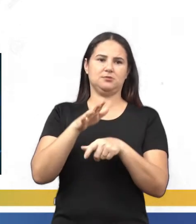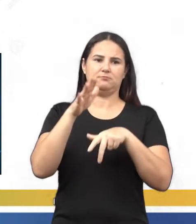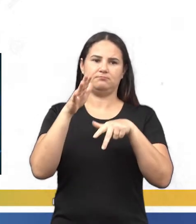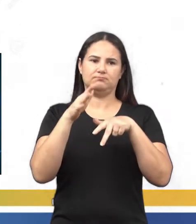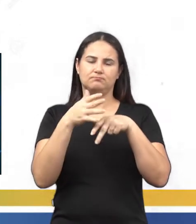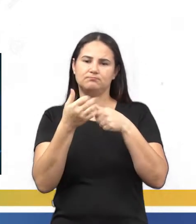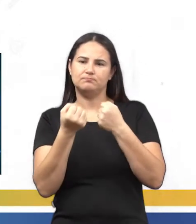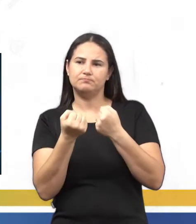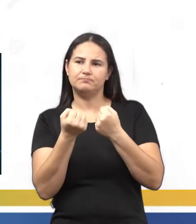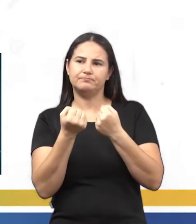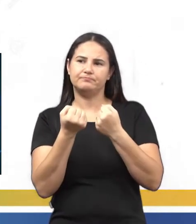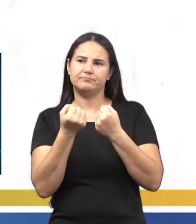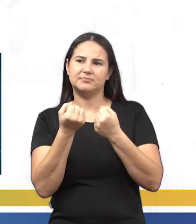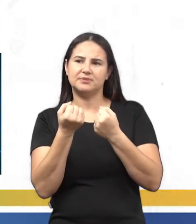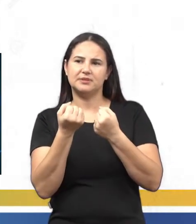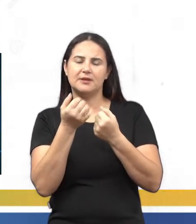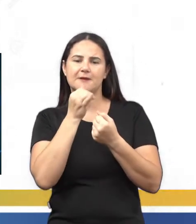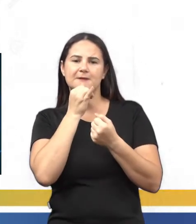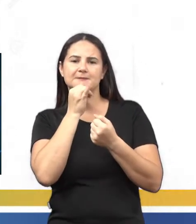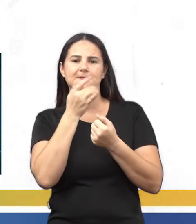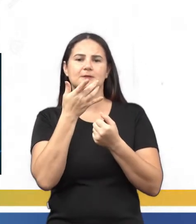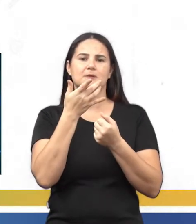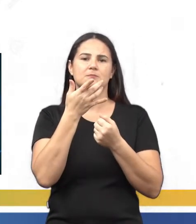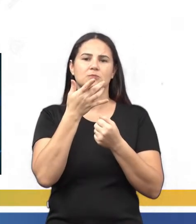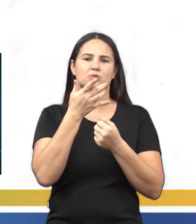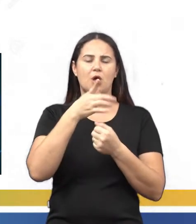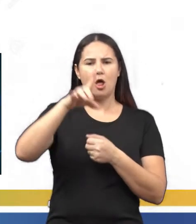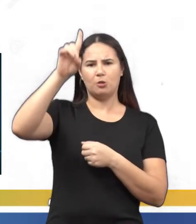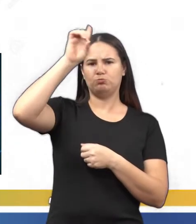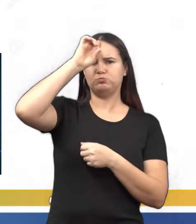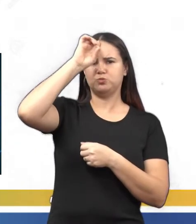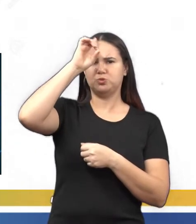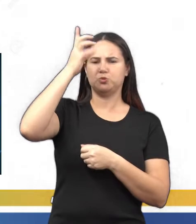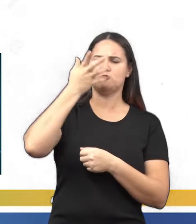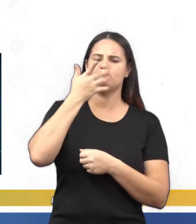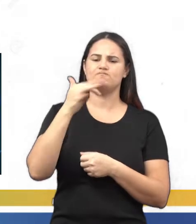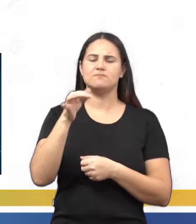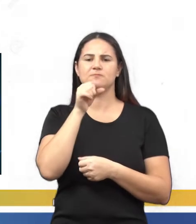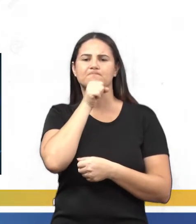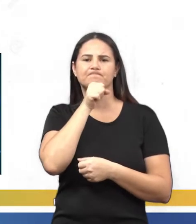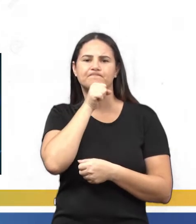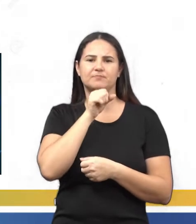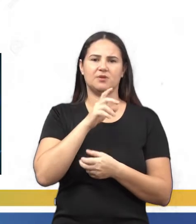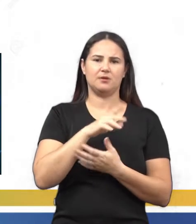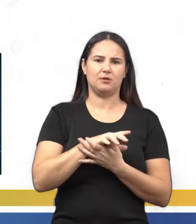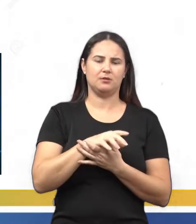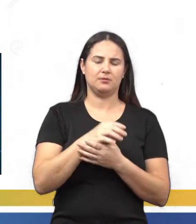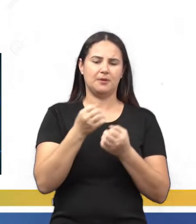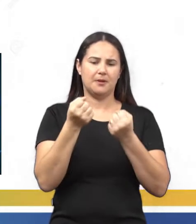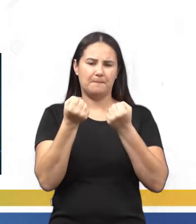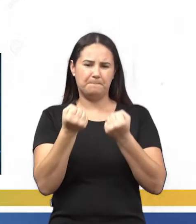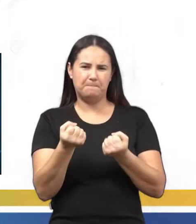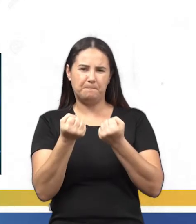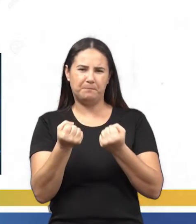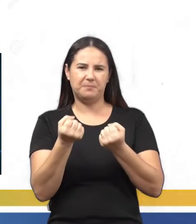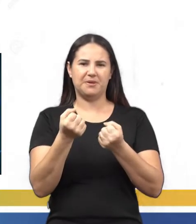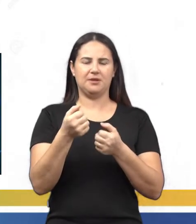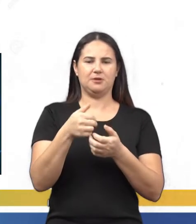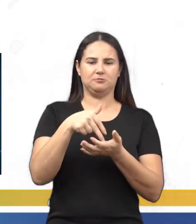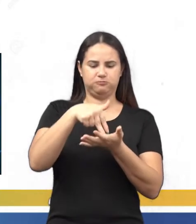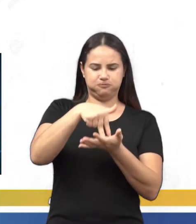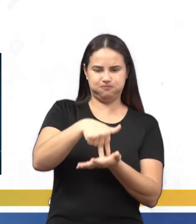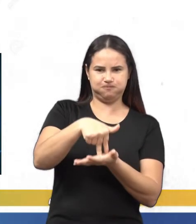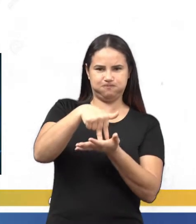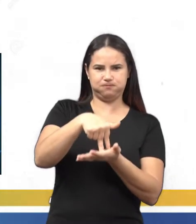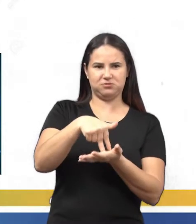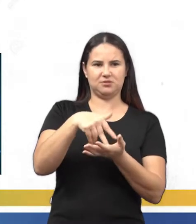adolescentes, nos adultos, idosos, a questão da desnutrição e a obesidade. Para saber se está acima do peso, se está no